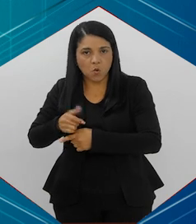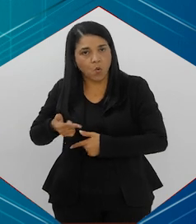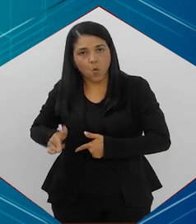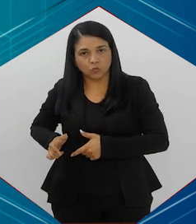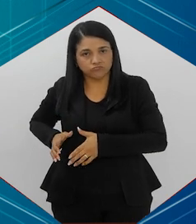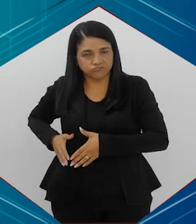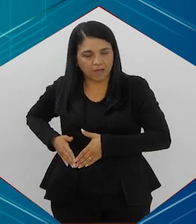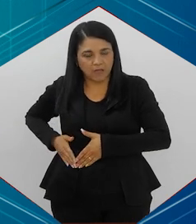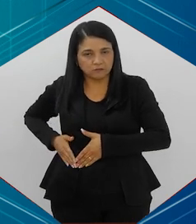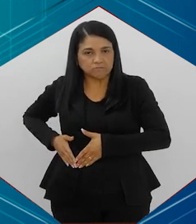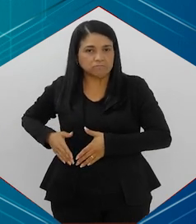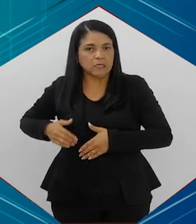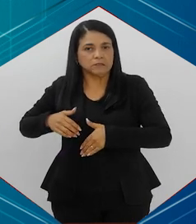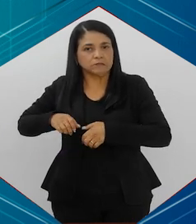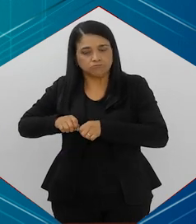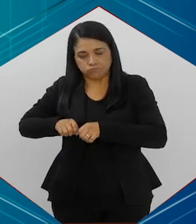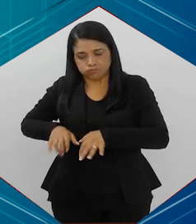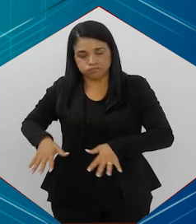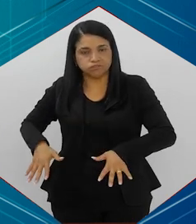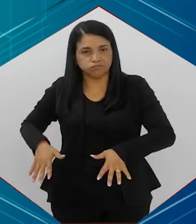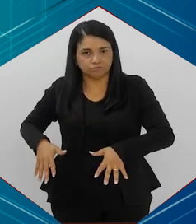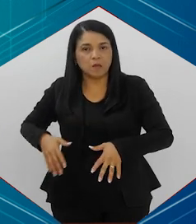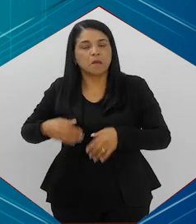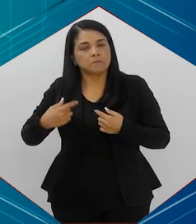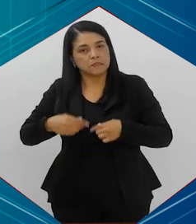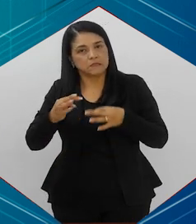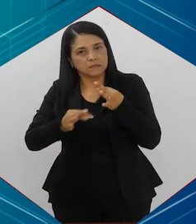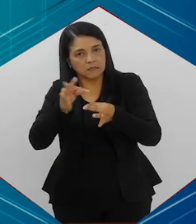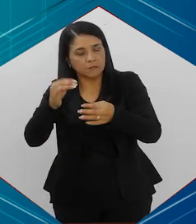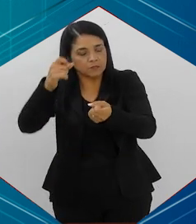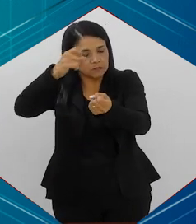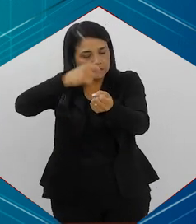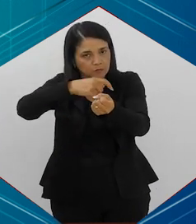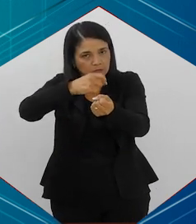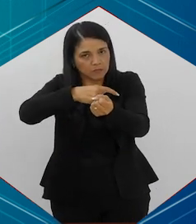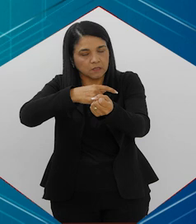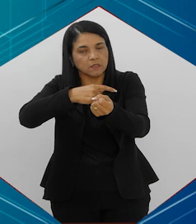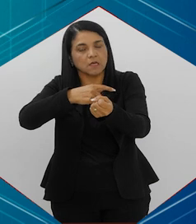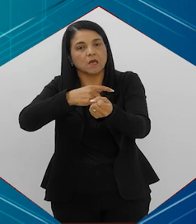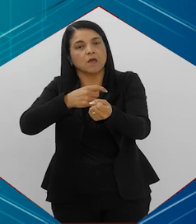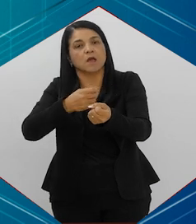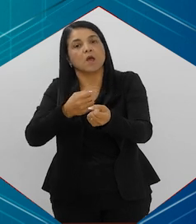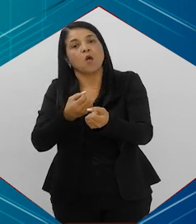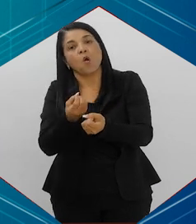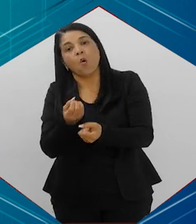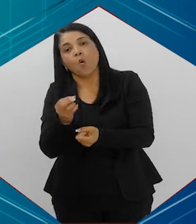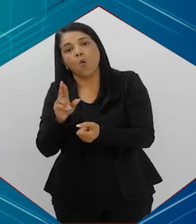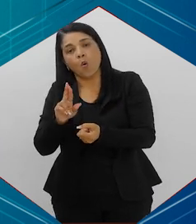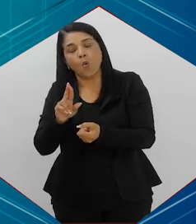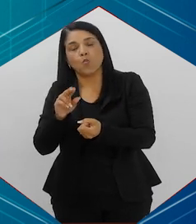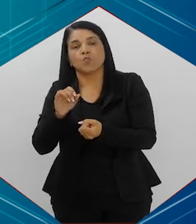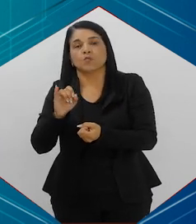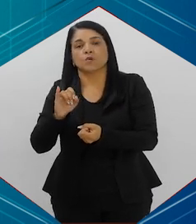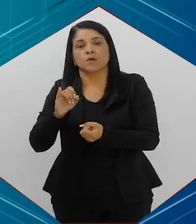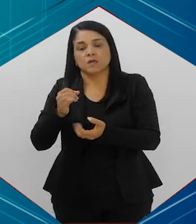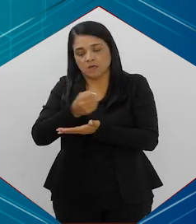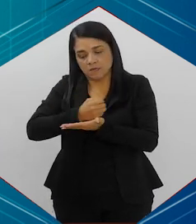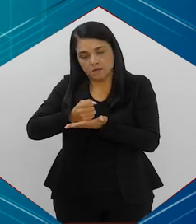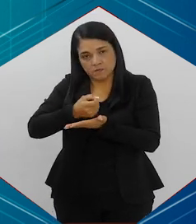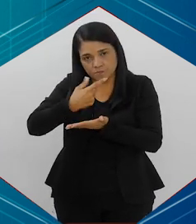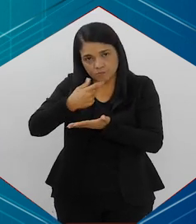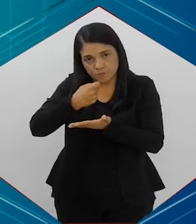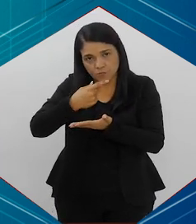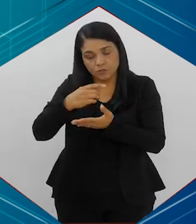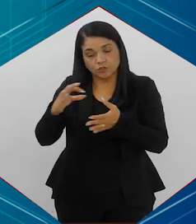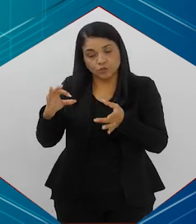outro lugar e começaram a se desenvolver. Então, gente precisa fazer tratamento com quimioterapia e ou imunoterapia. Às vezes, junto a